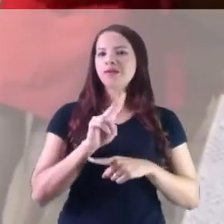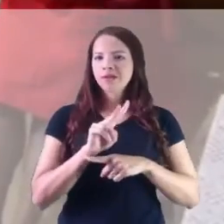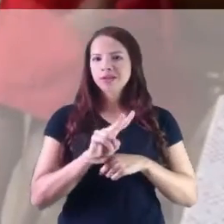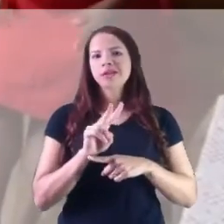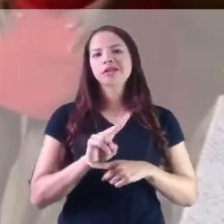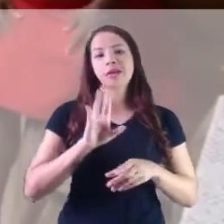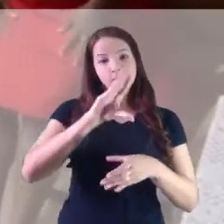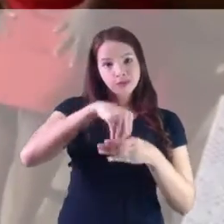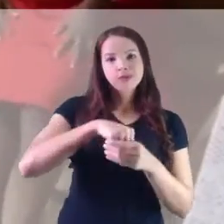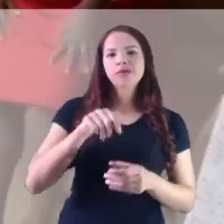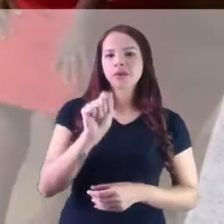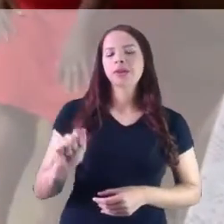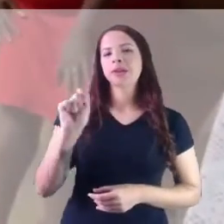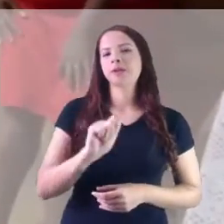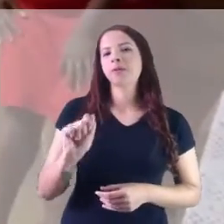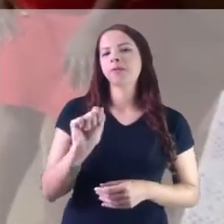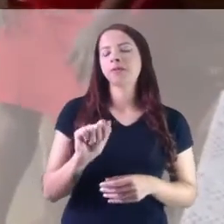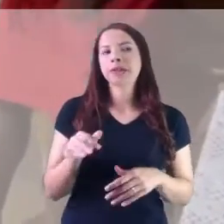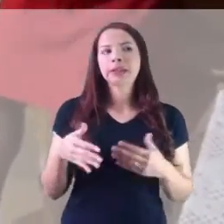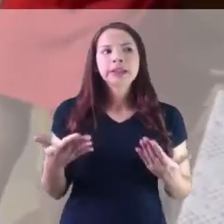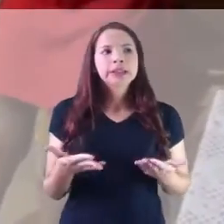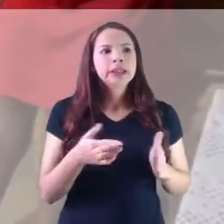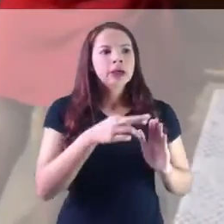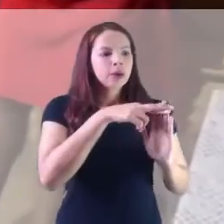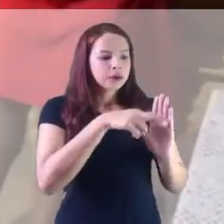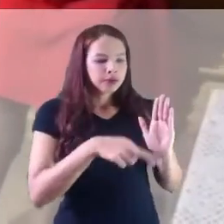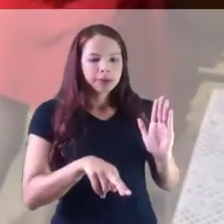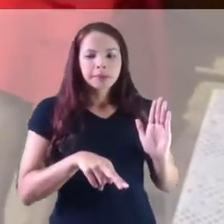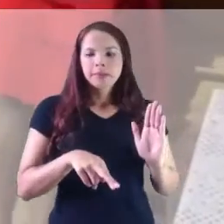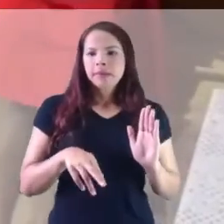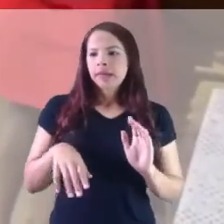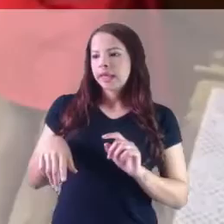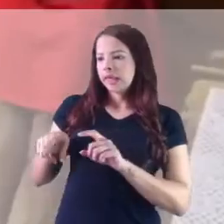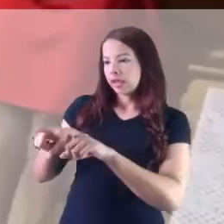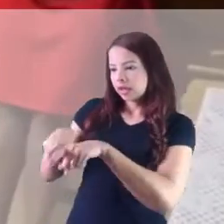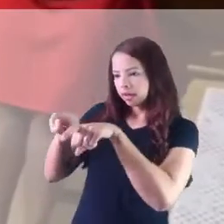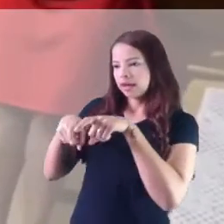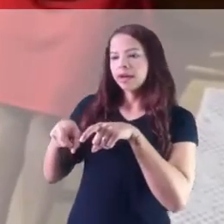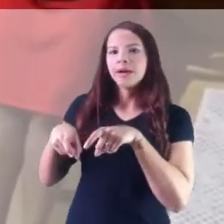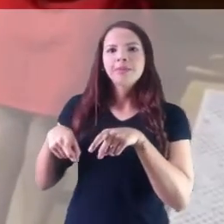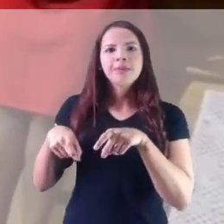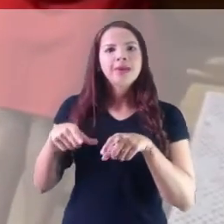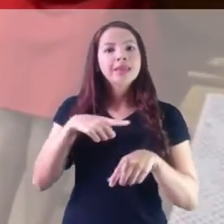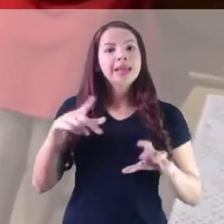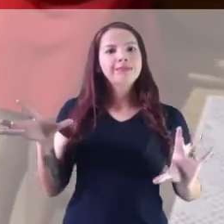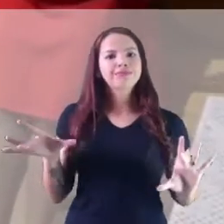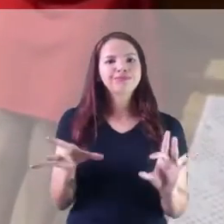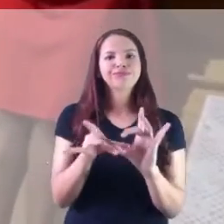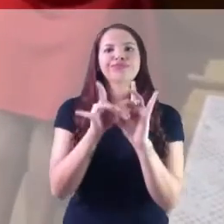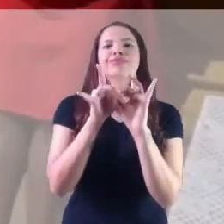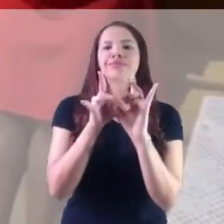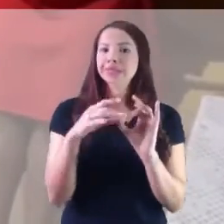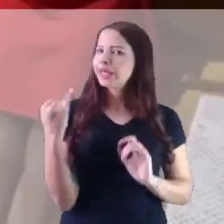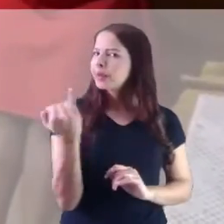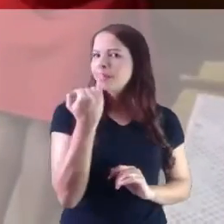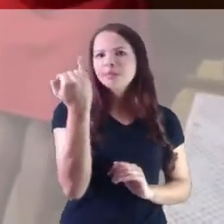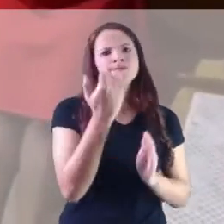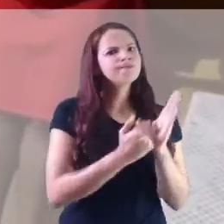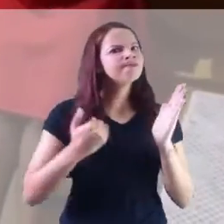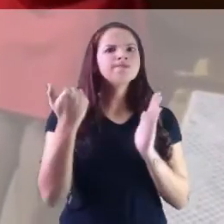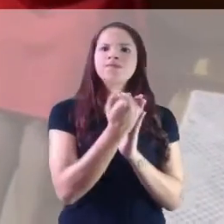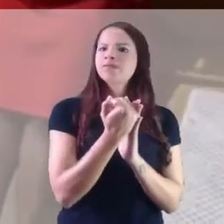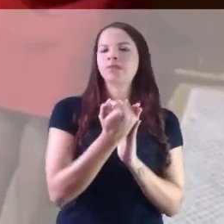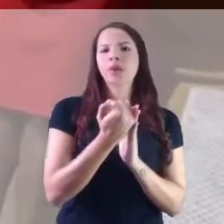fiscal. Então assim, é uma transversalidade dessa universidade com o campo, uma